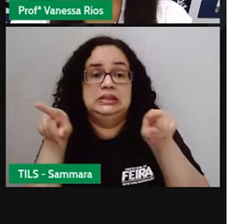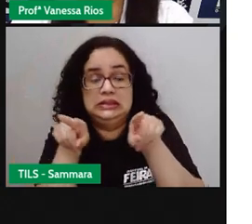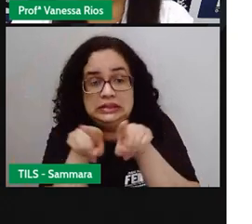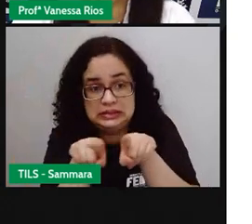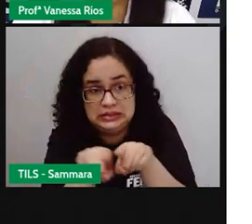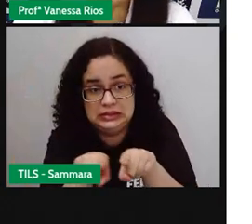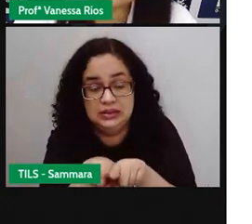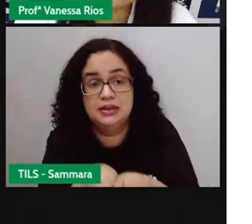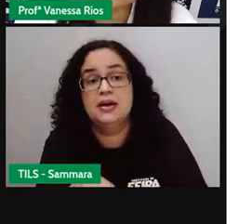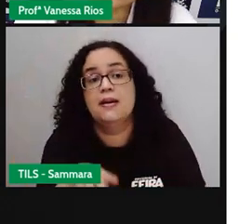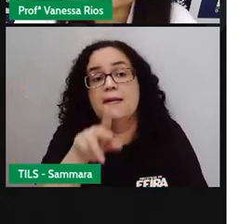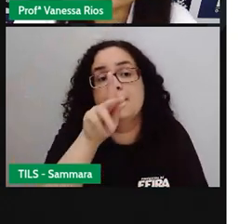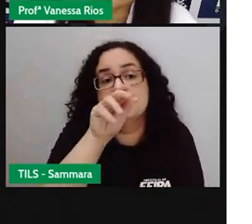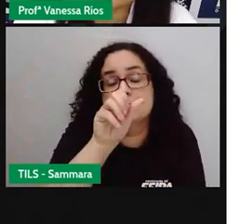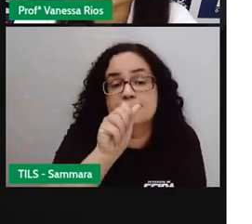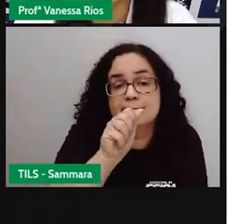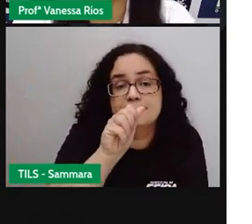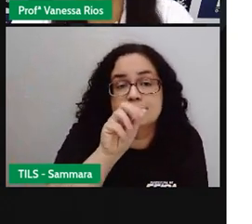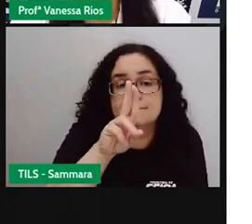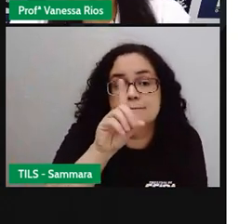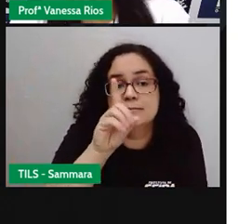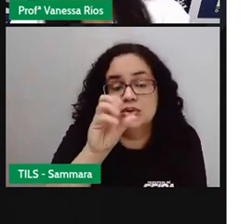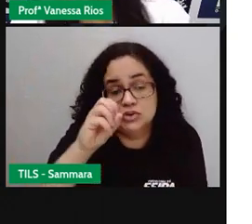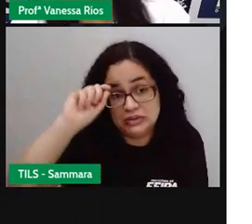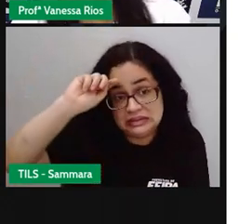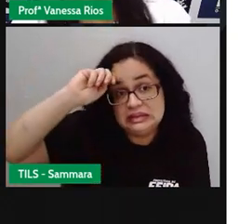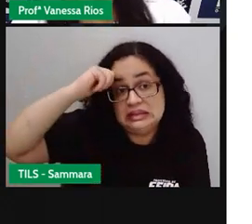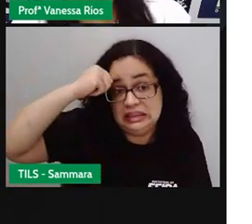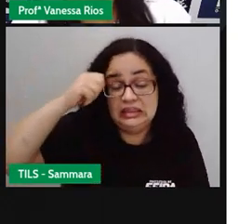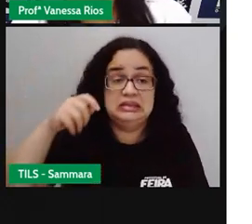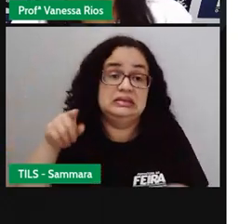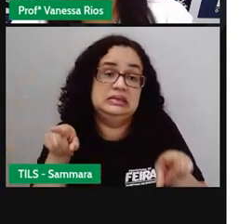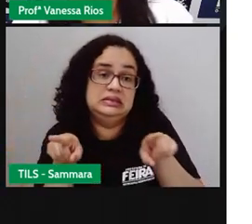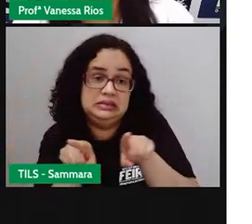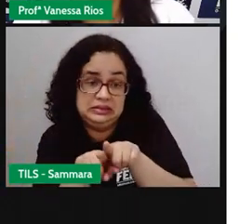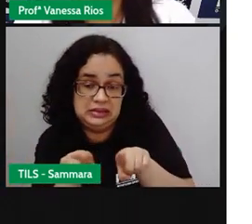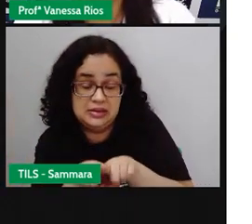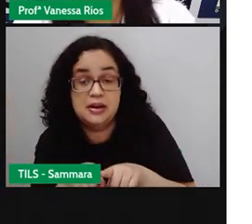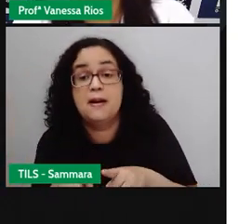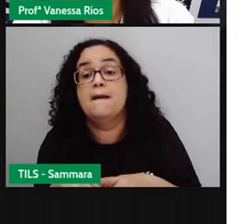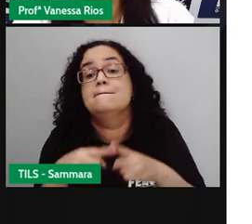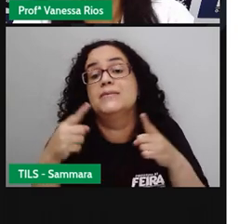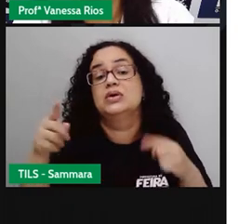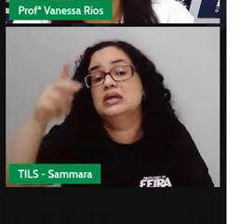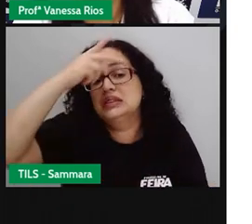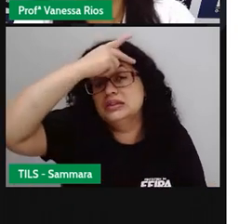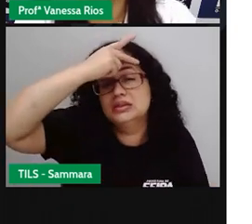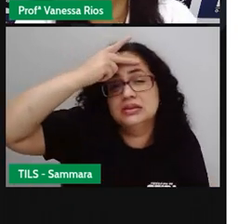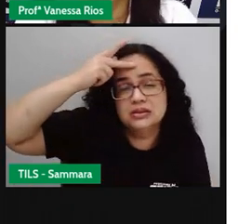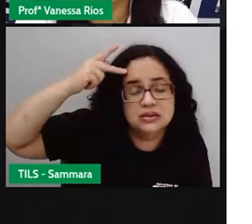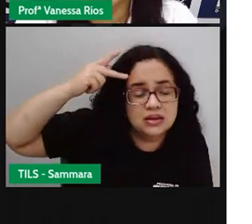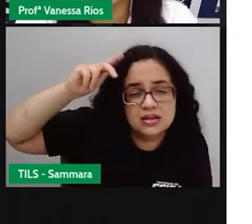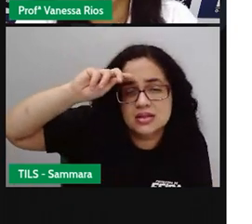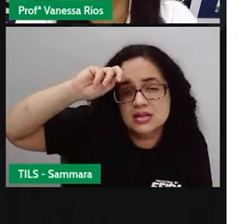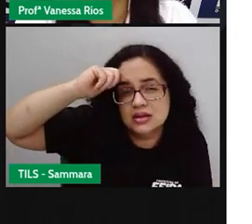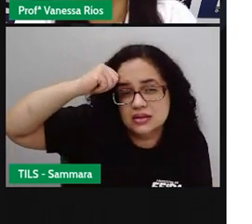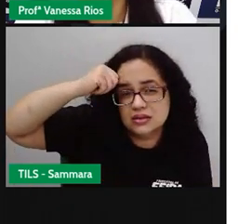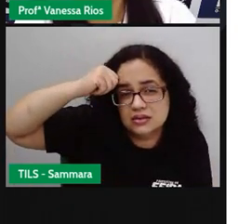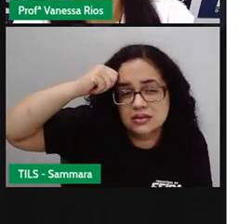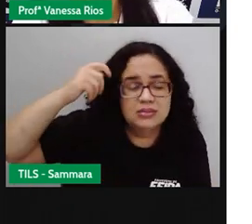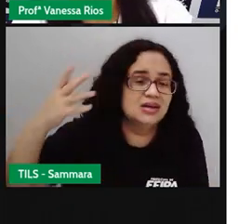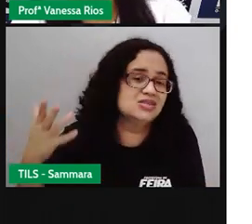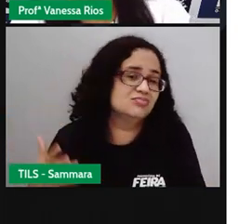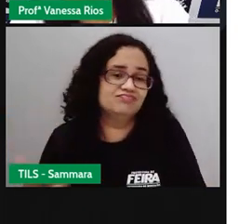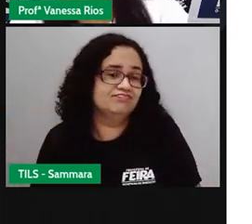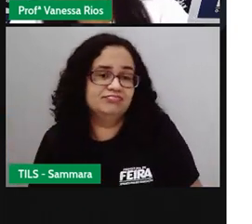declarado pardos e serem negros também, não é? Porque algumas pessoas às vezes são negras, mas não se